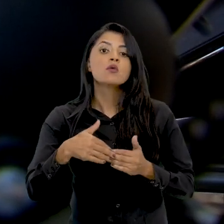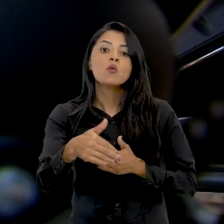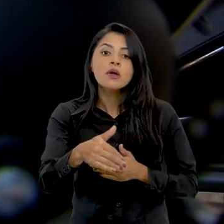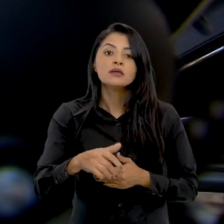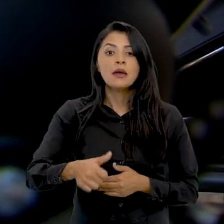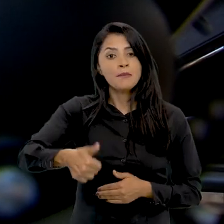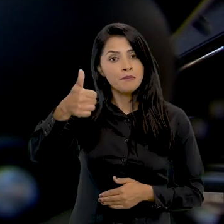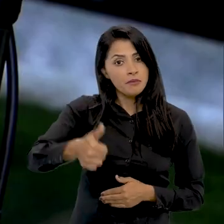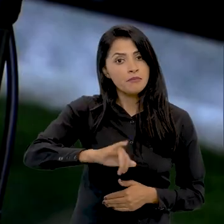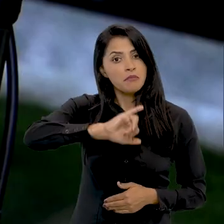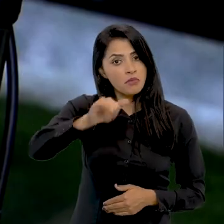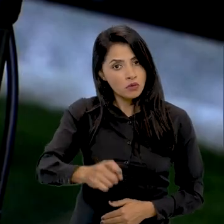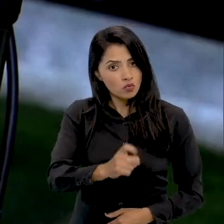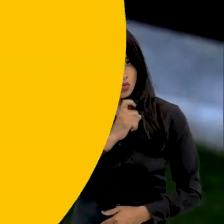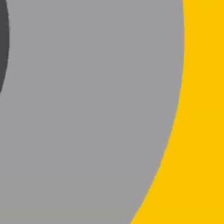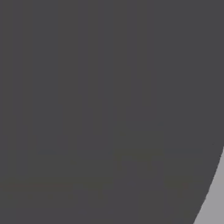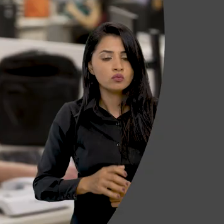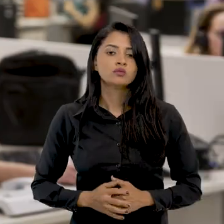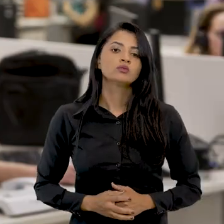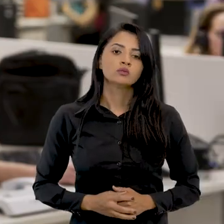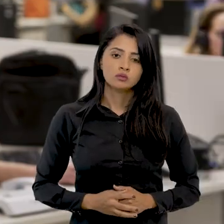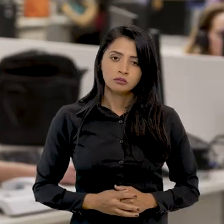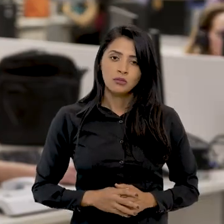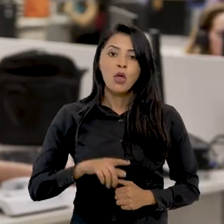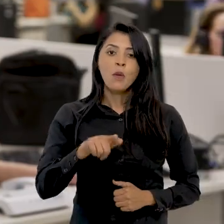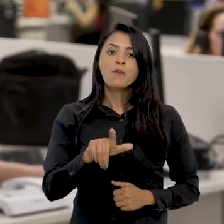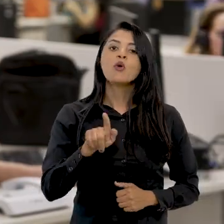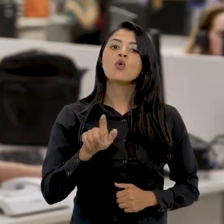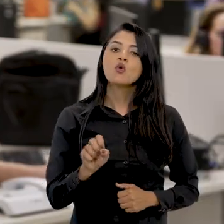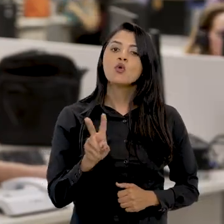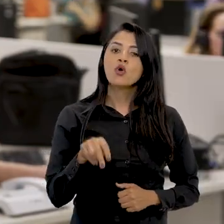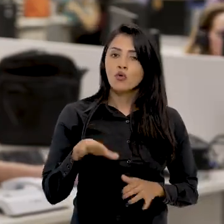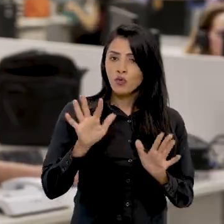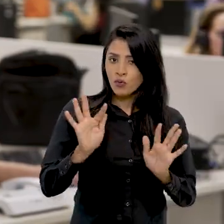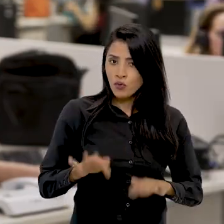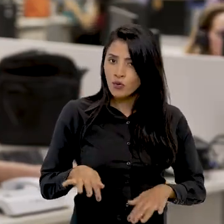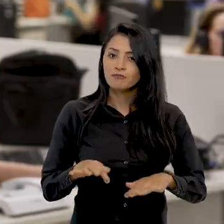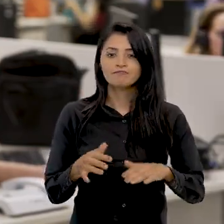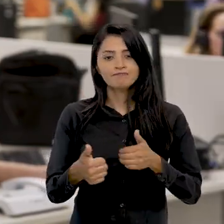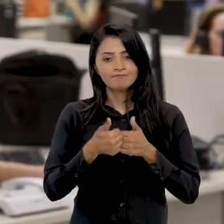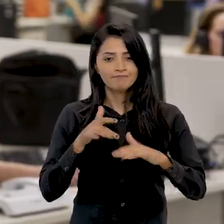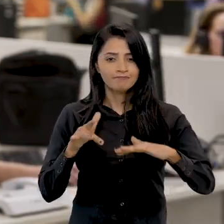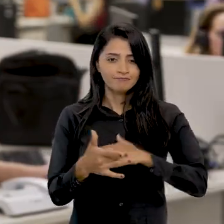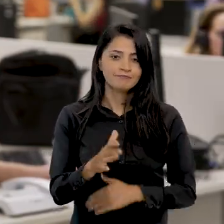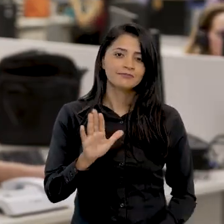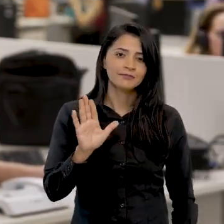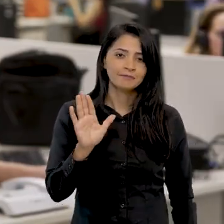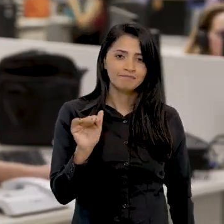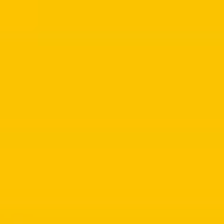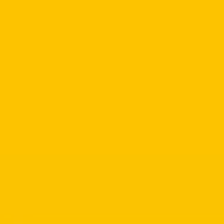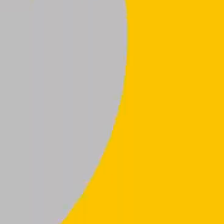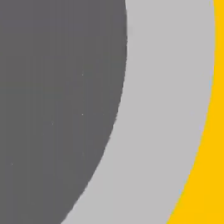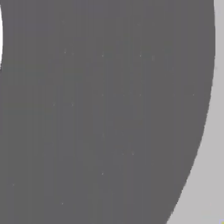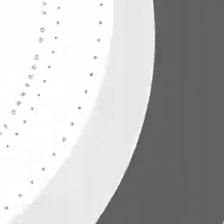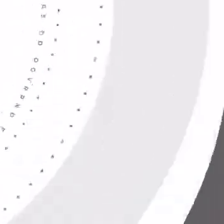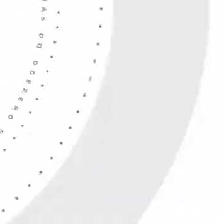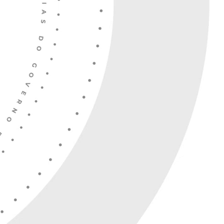valer a partir de 1º de julho. E o Ponto Gobi de hoje fica por aqui. Sigam com a gente nas redes sociais.